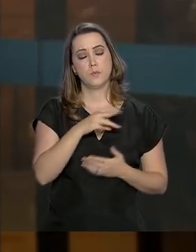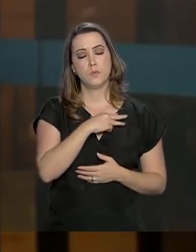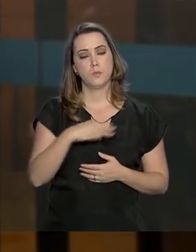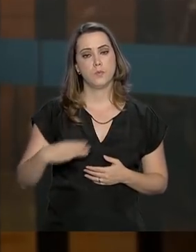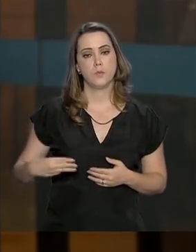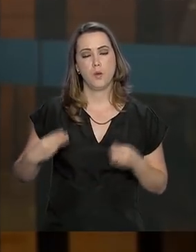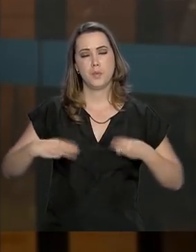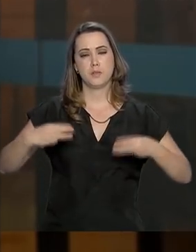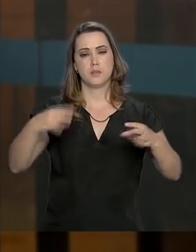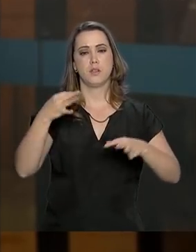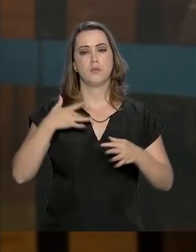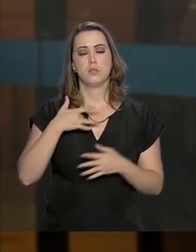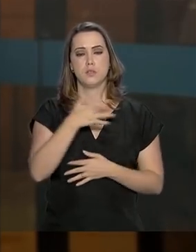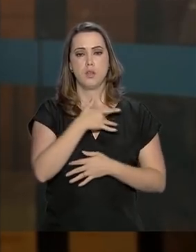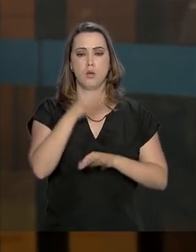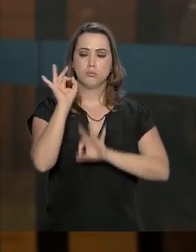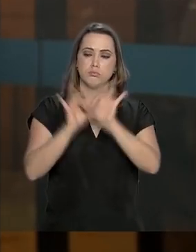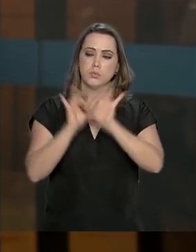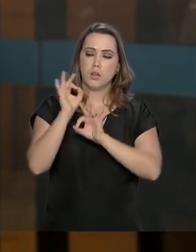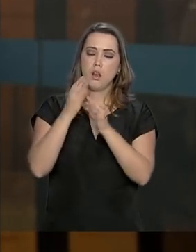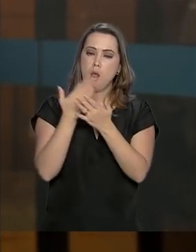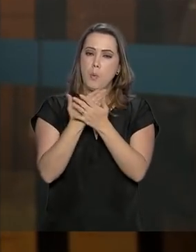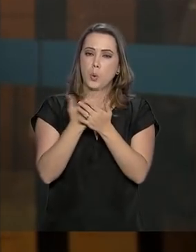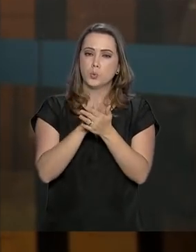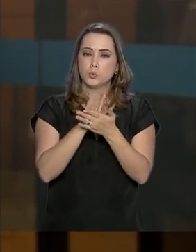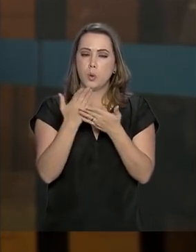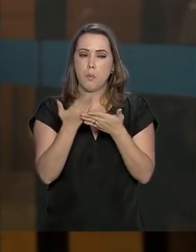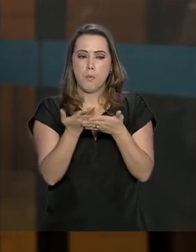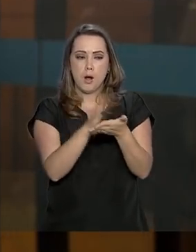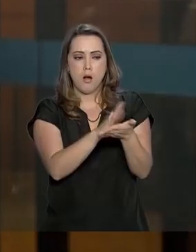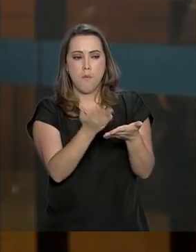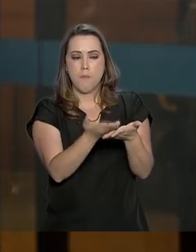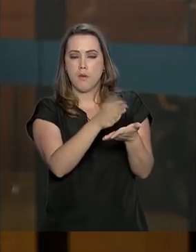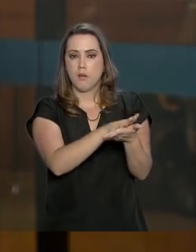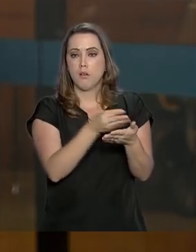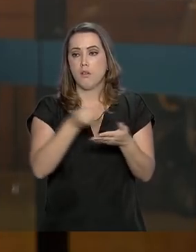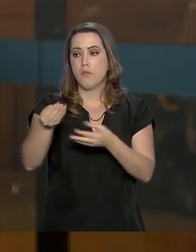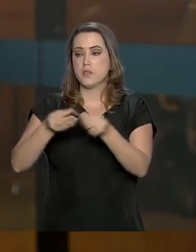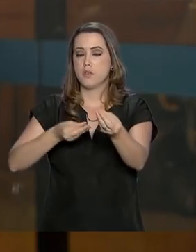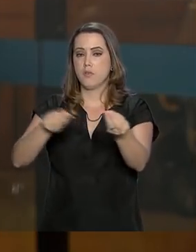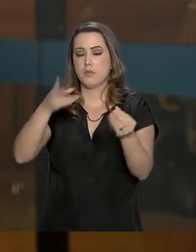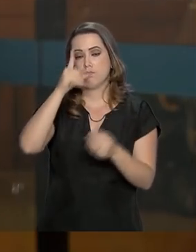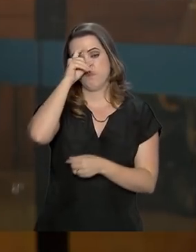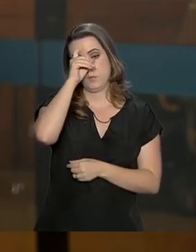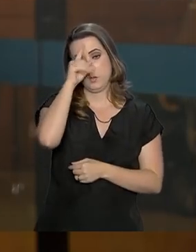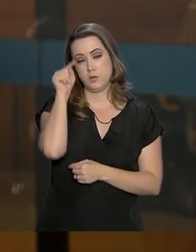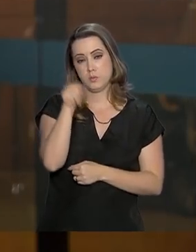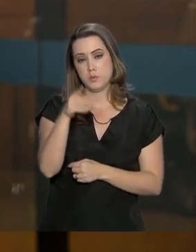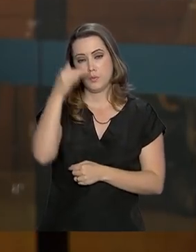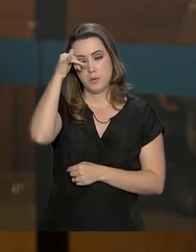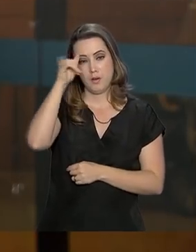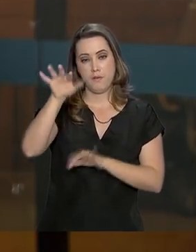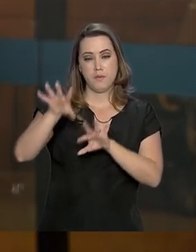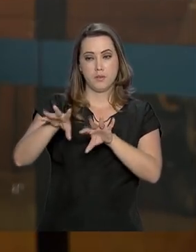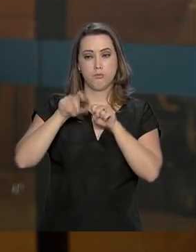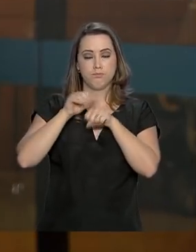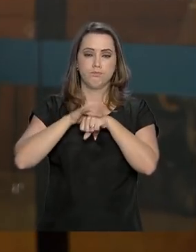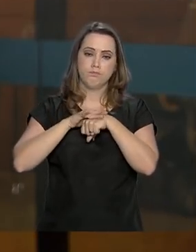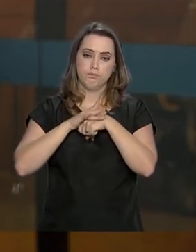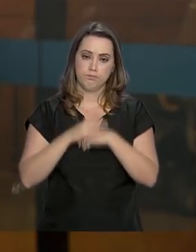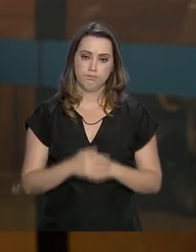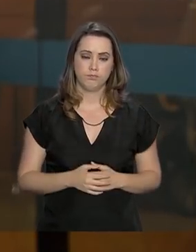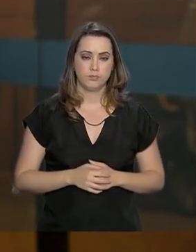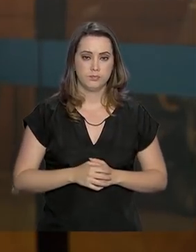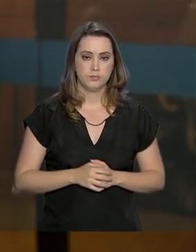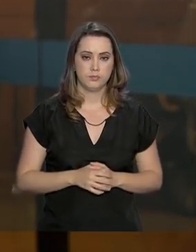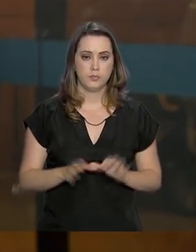elaborou um manual que será distribuído aos hospitais da região a respeito de prevenção de doenças. A